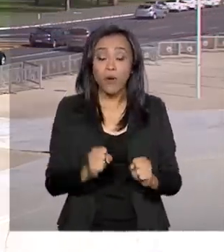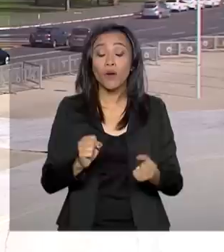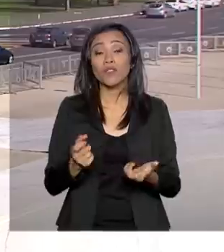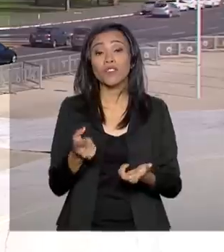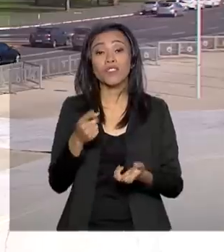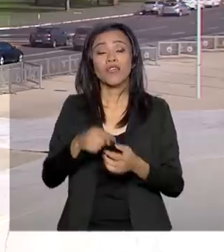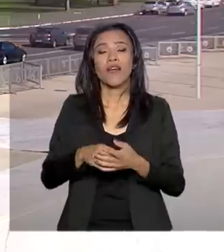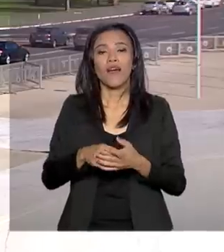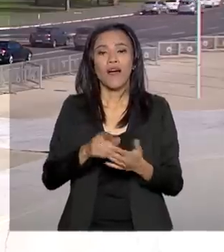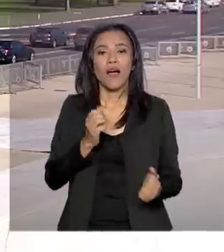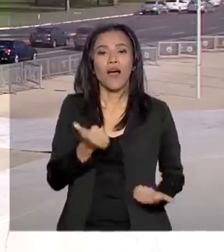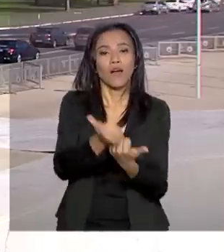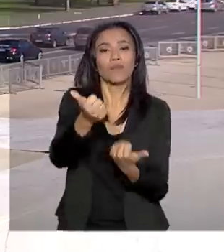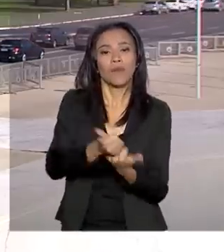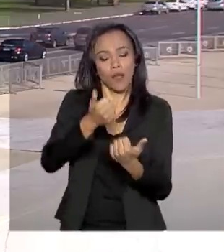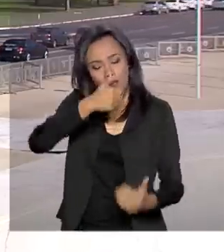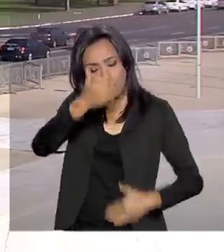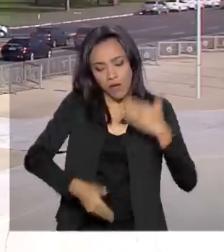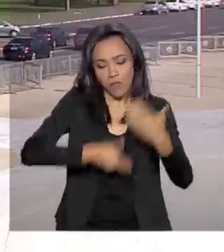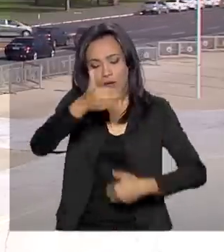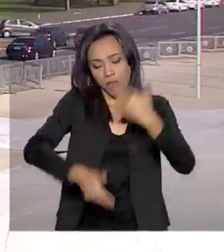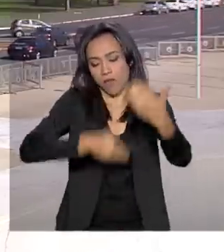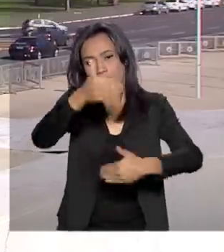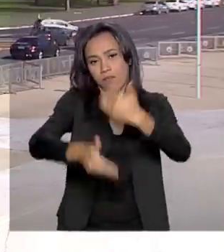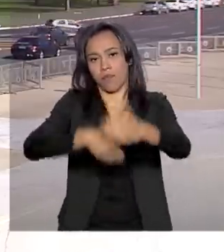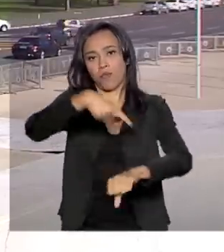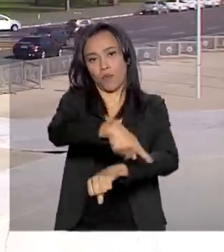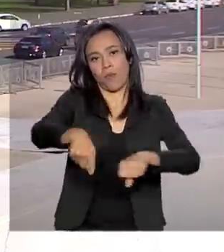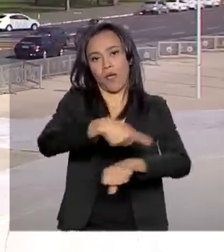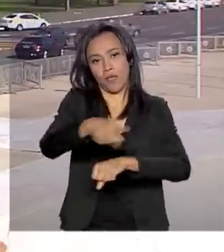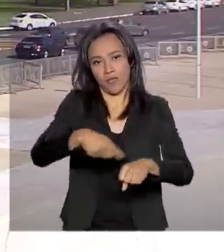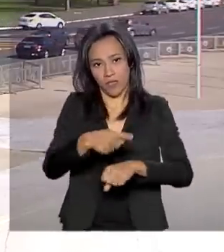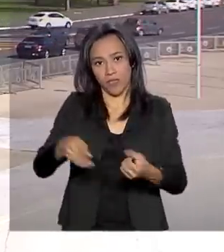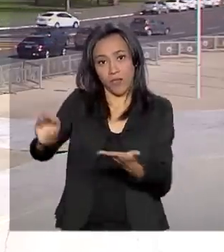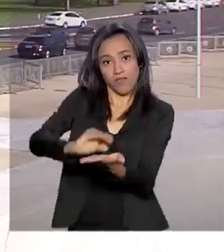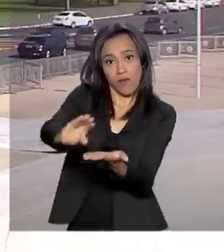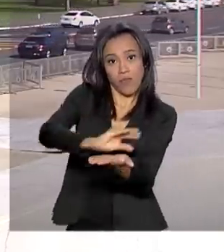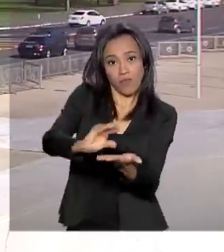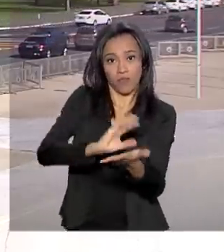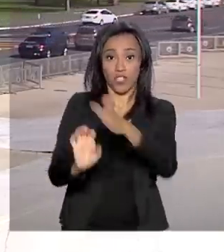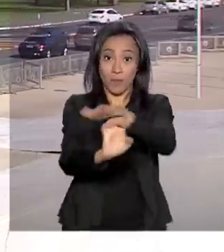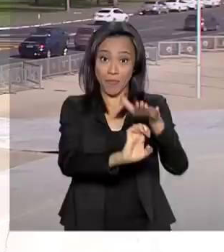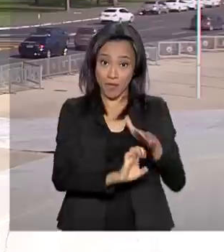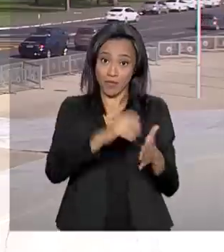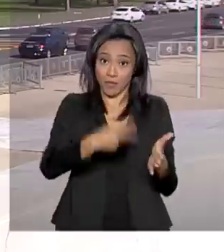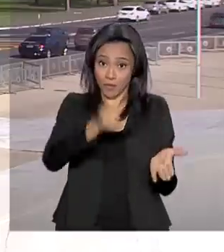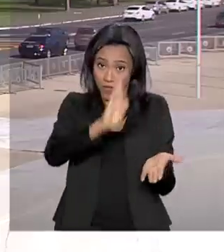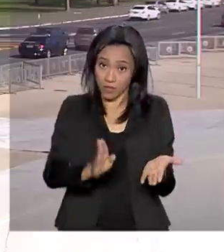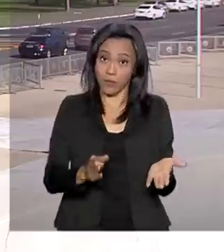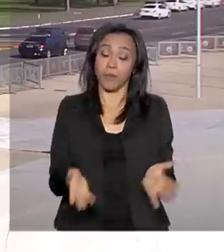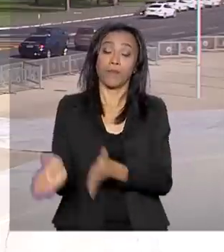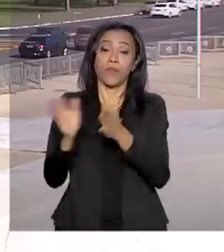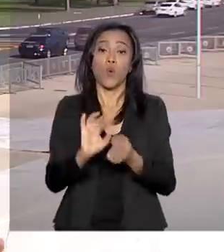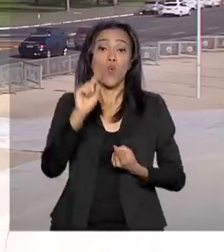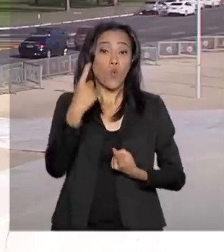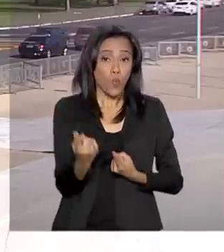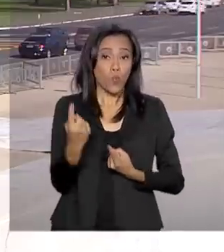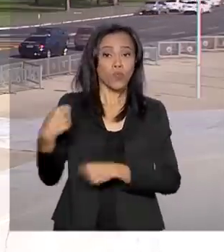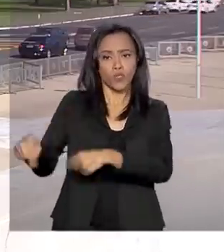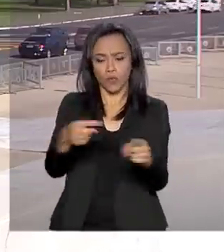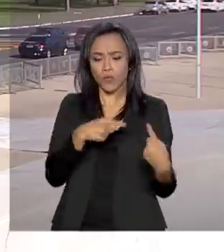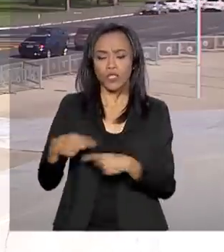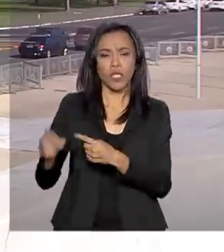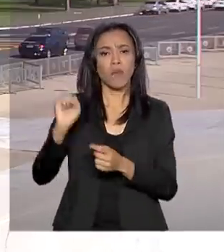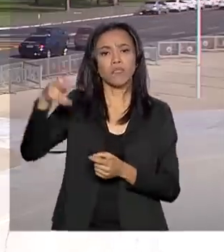investimentos do país aí nos próximos anos. No Congresso, o a gente tem hoje? Duas audiências públicas, uma discutindo, então, a aposentadoria dos